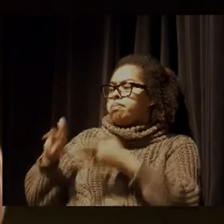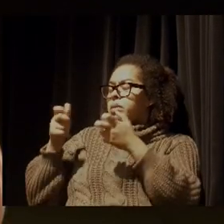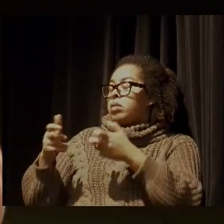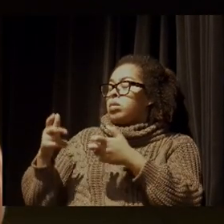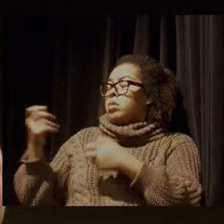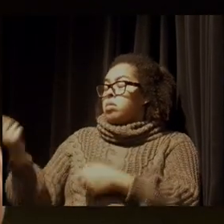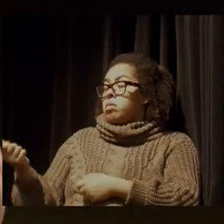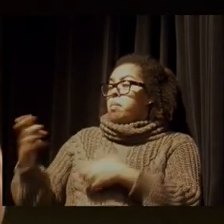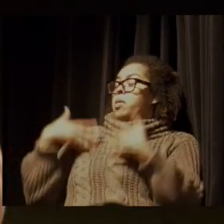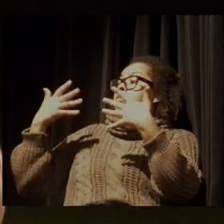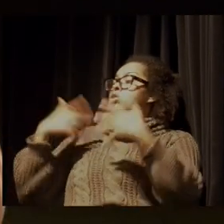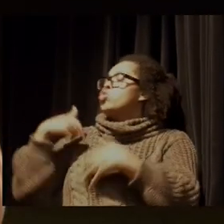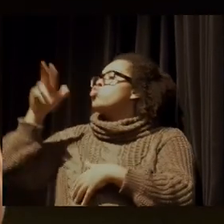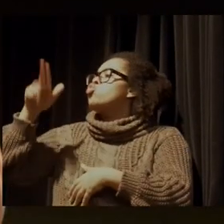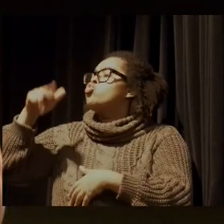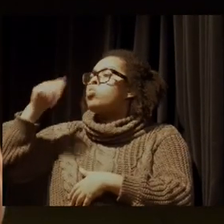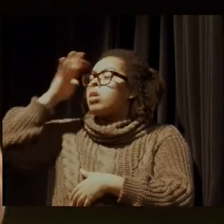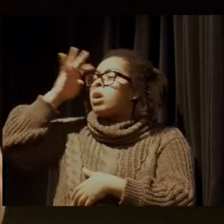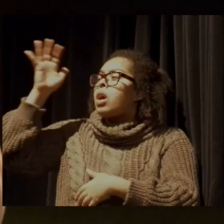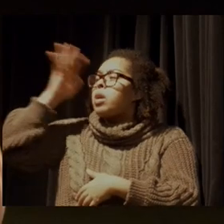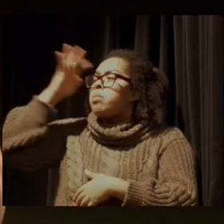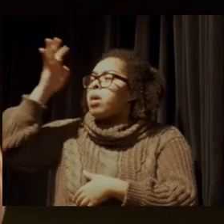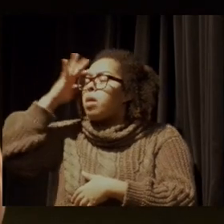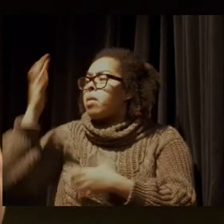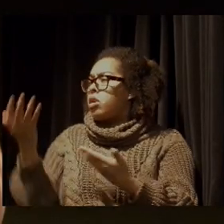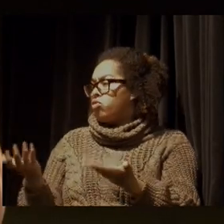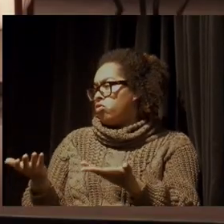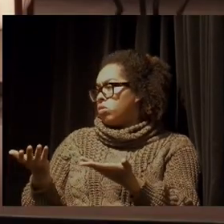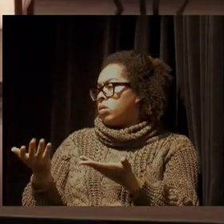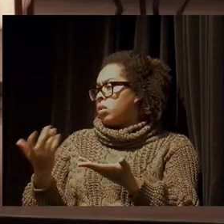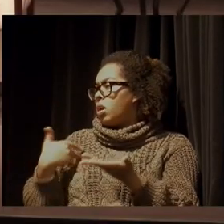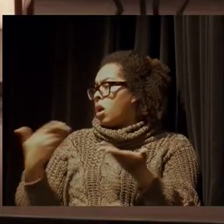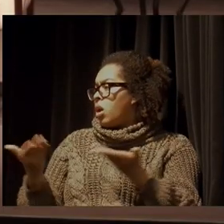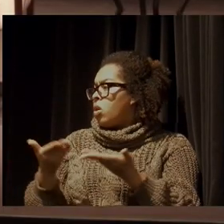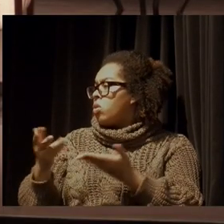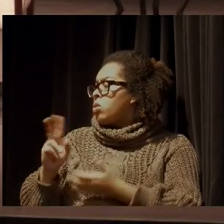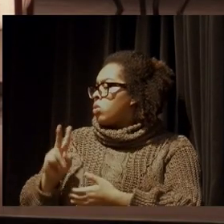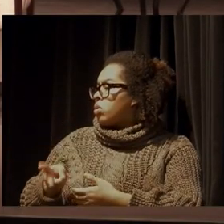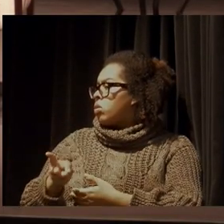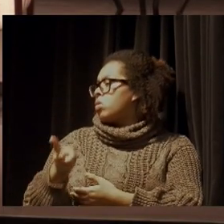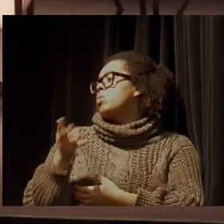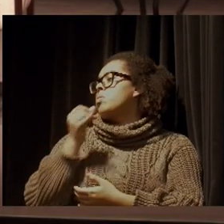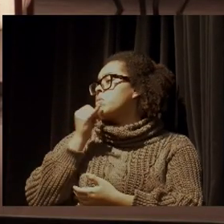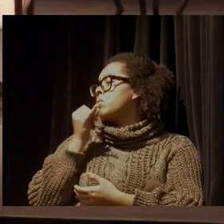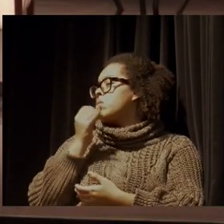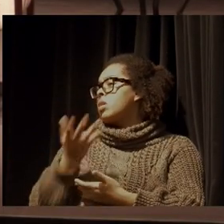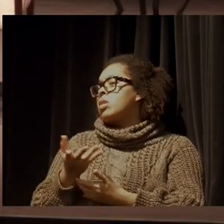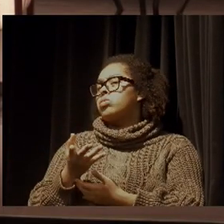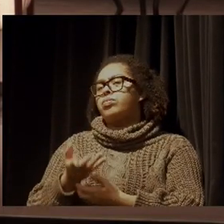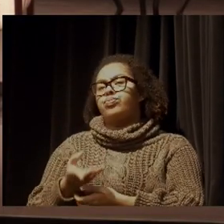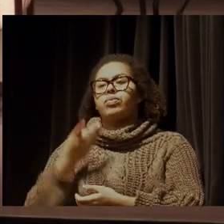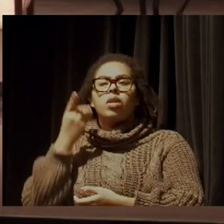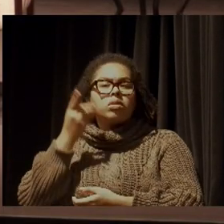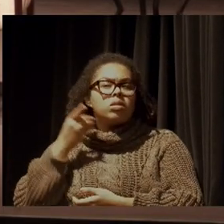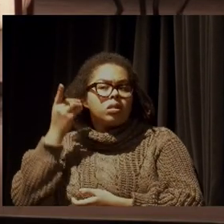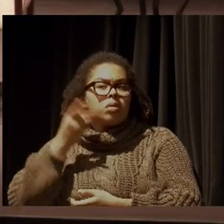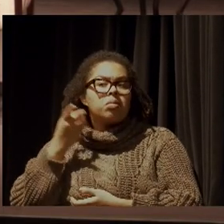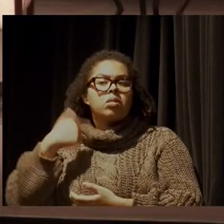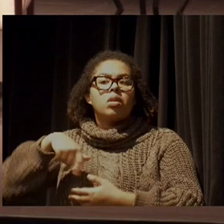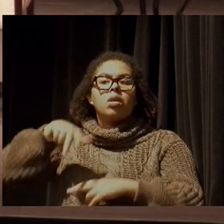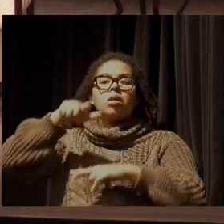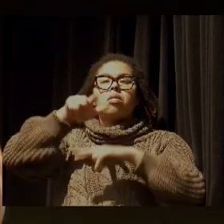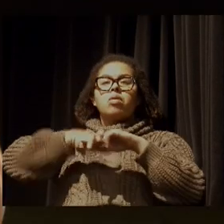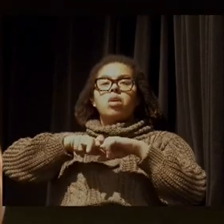surpresa, que nós nunca imaginávamos, isso. Segundo, Ayrton, eu quero me estender sobre isso. Nenhum deputado está lá sem